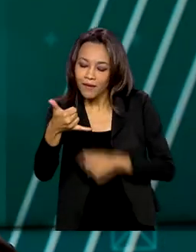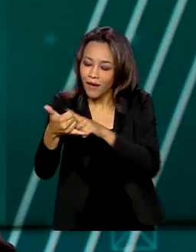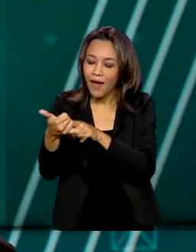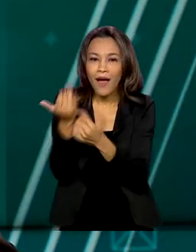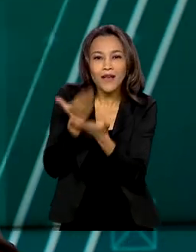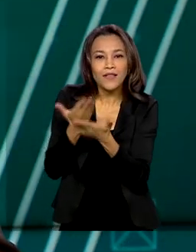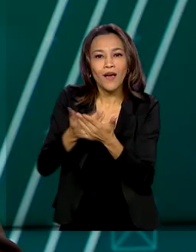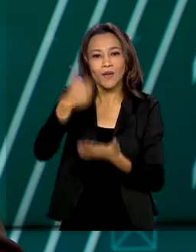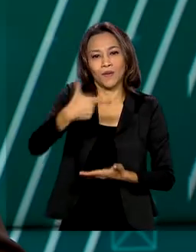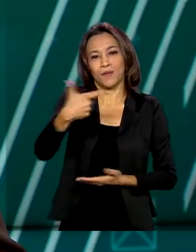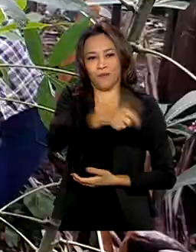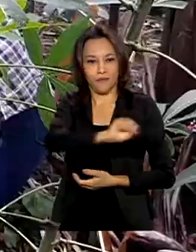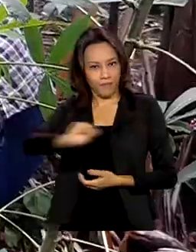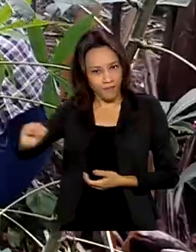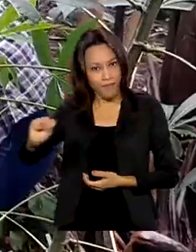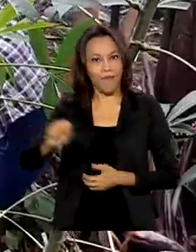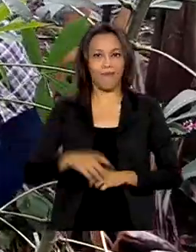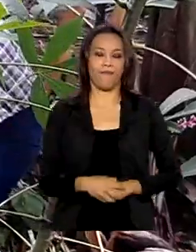segundo semestre.